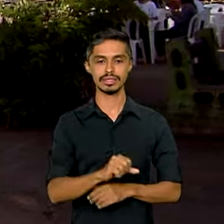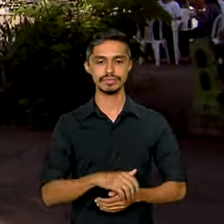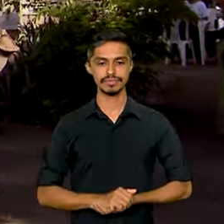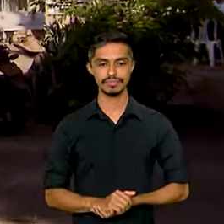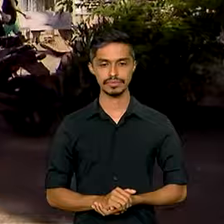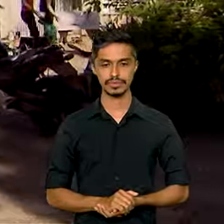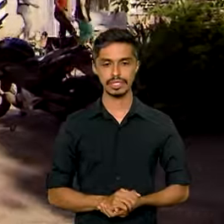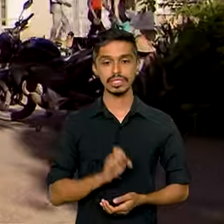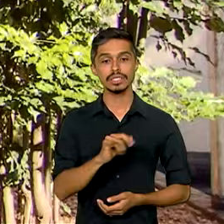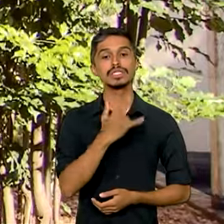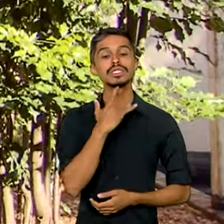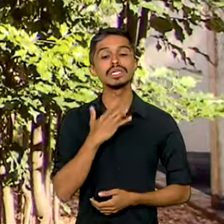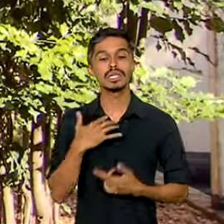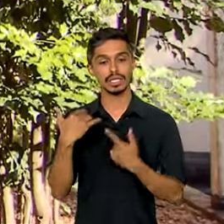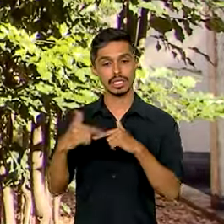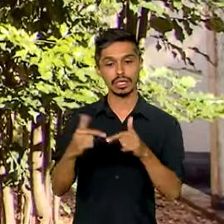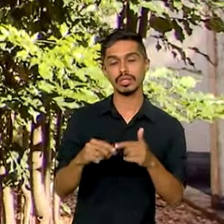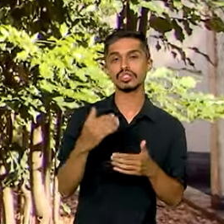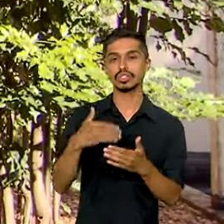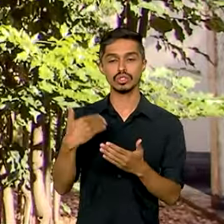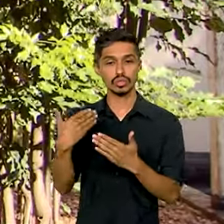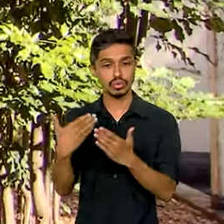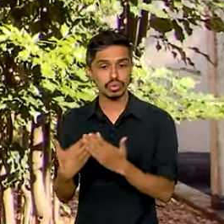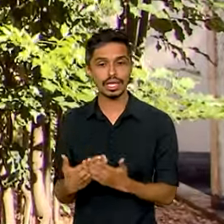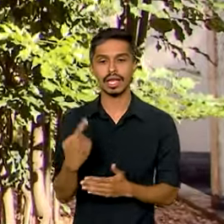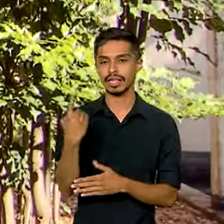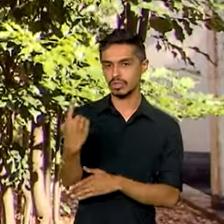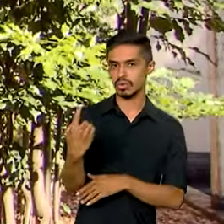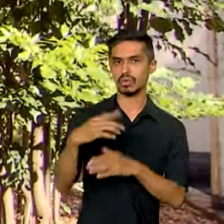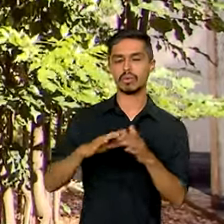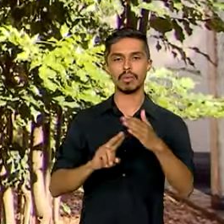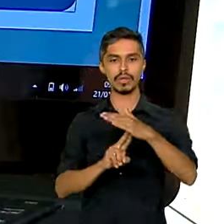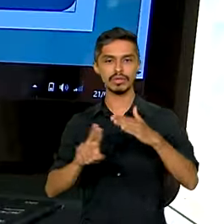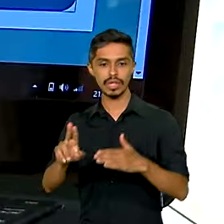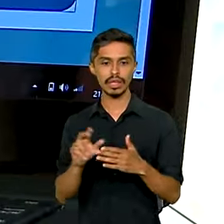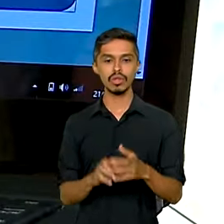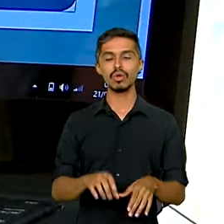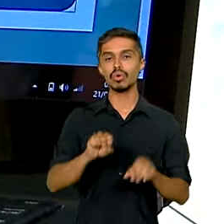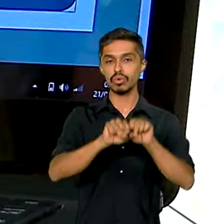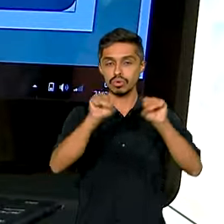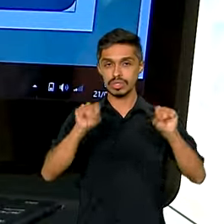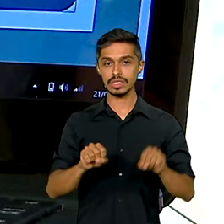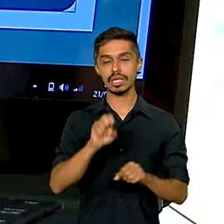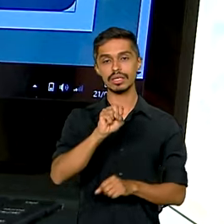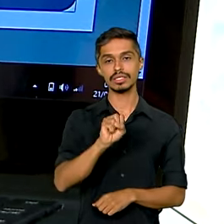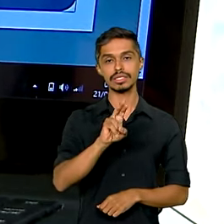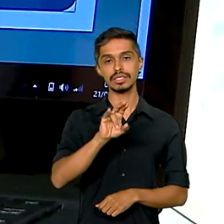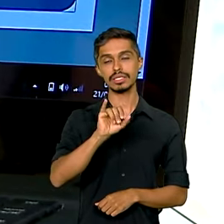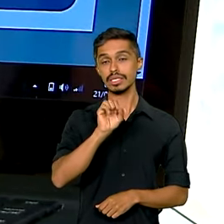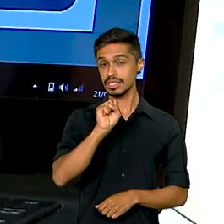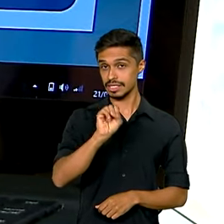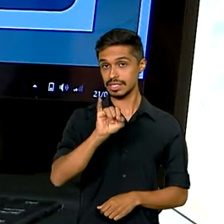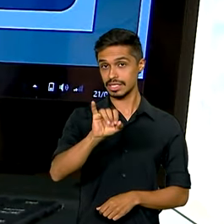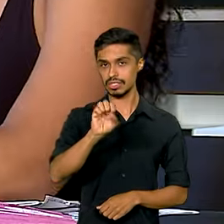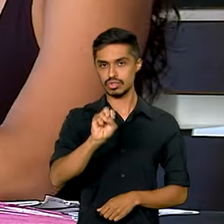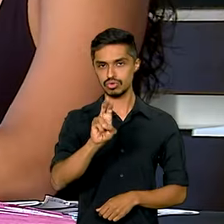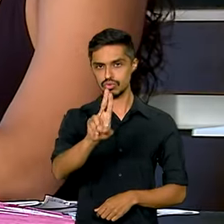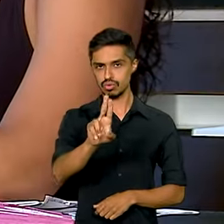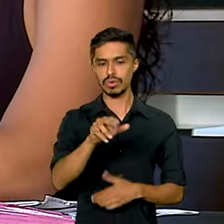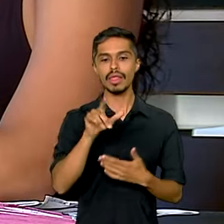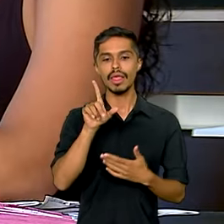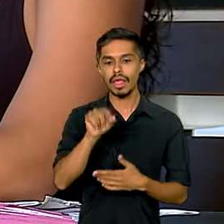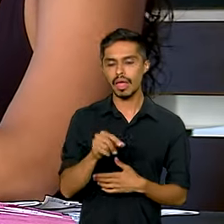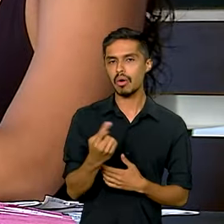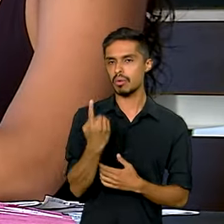Para quem quer estudar em uma universidade pública, o Sistema de Seleção Unificada, SISU, é a porta de entrada para uma